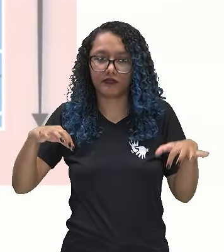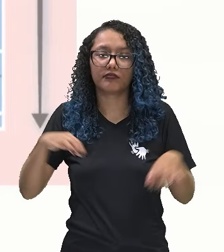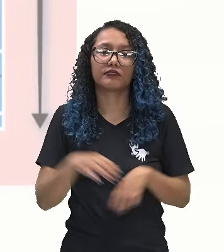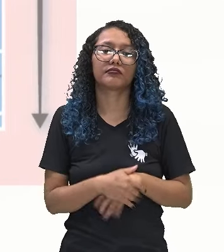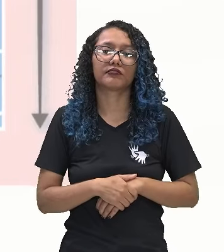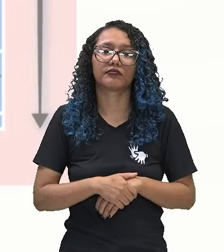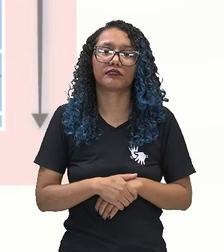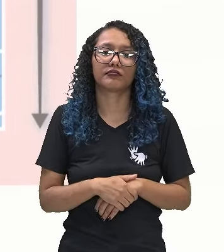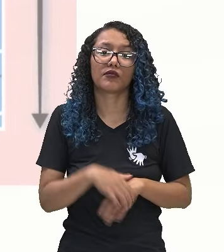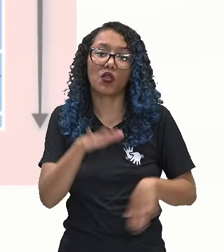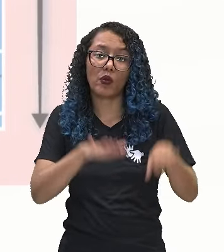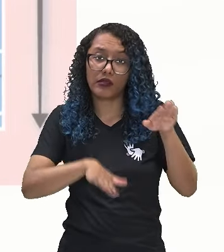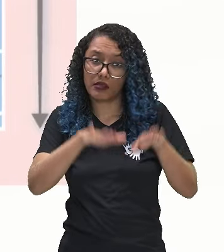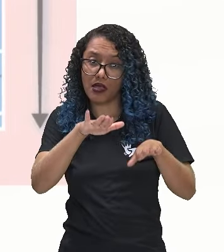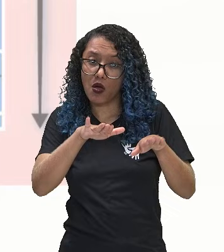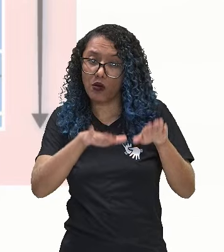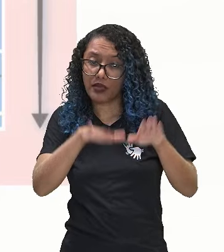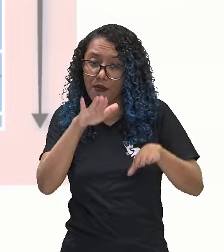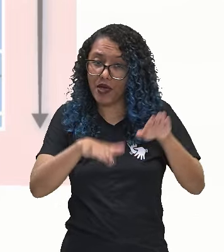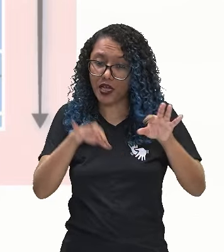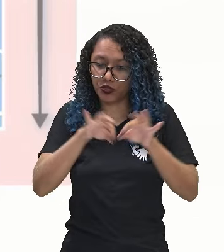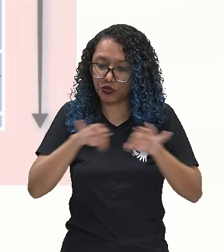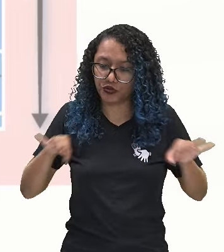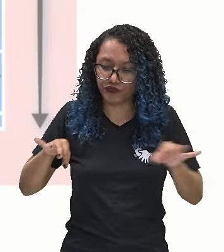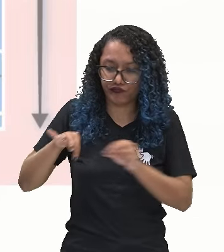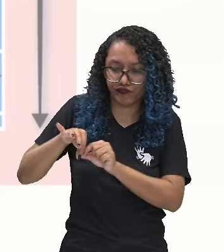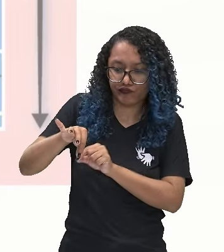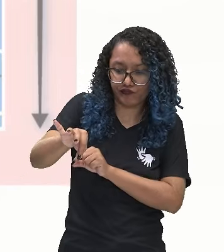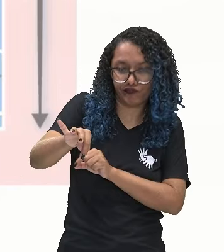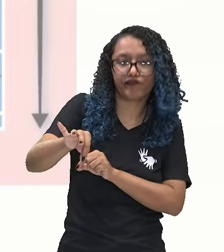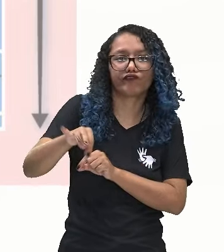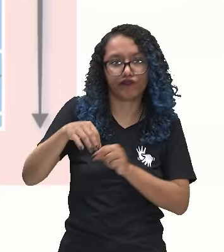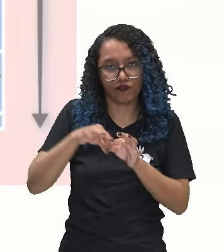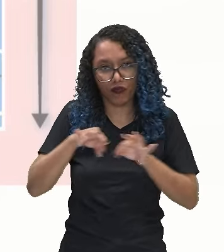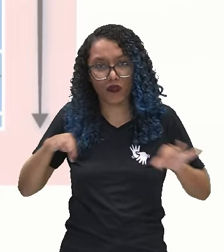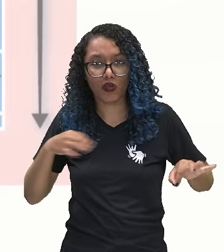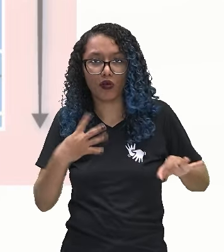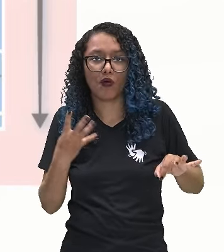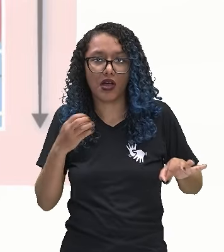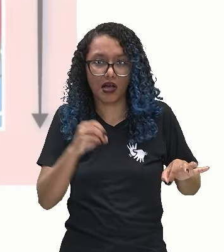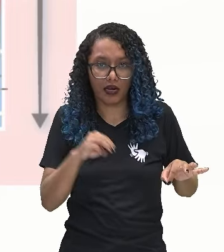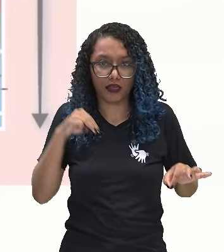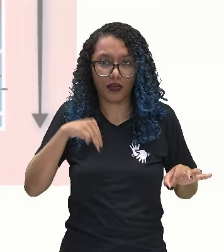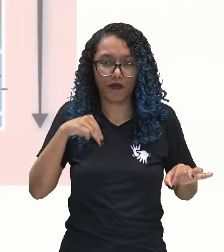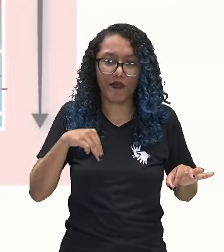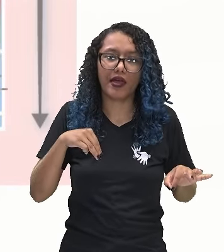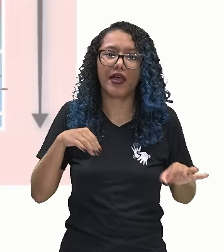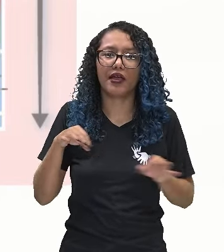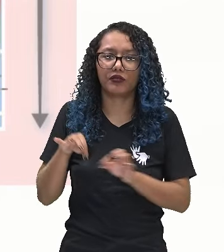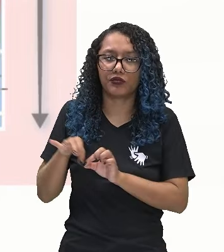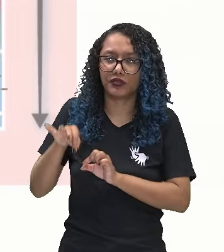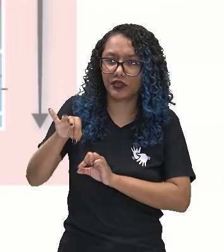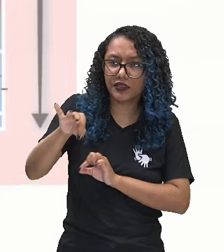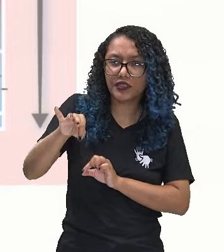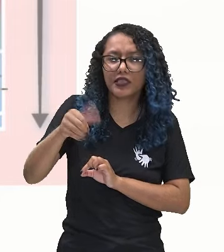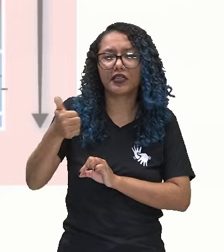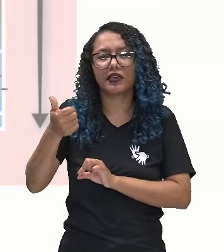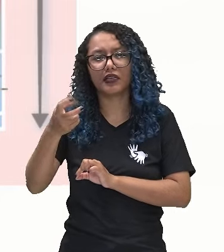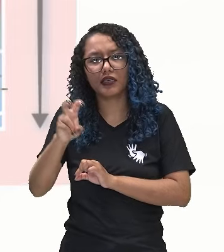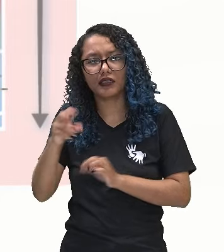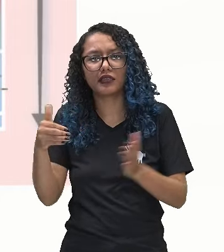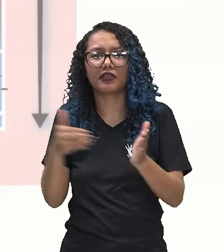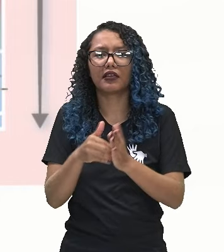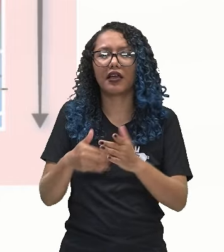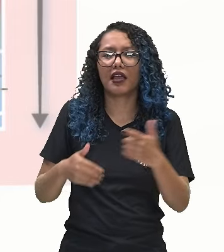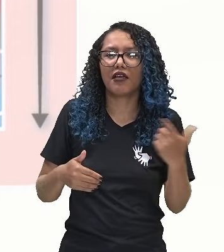de 40 de comprimento por 15 até 20, 22 metros de largura.